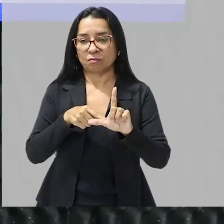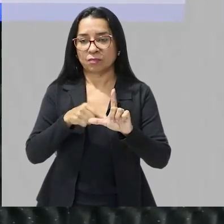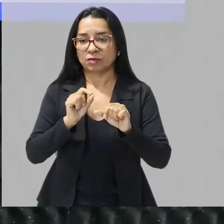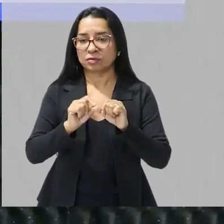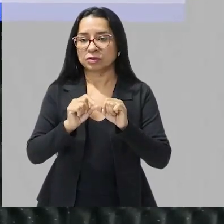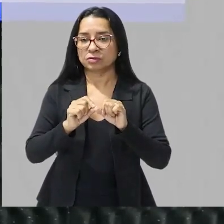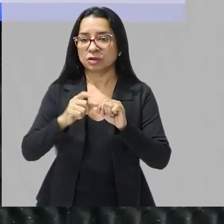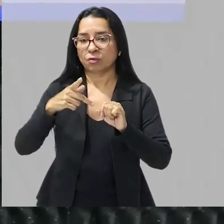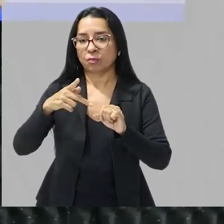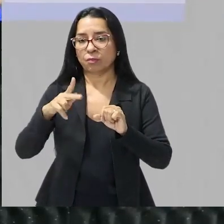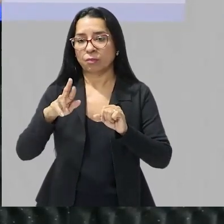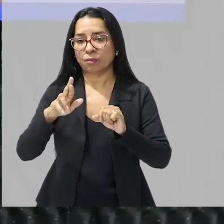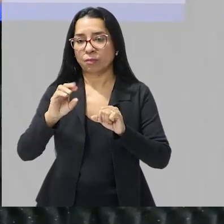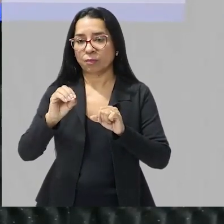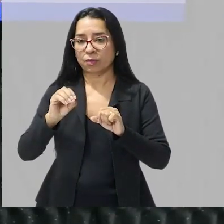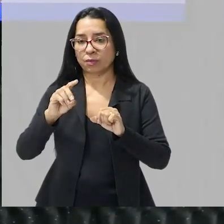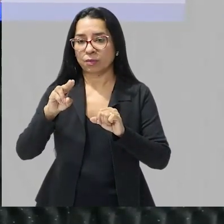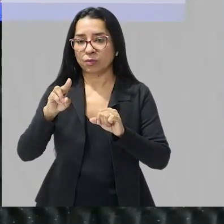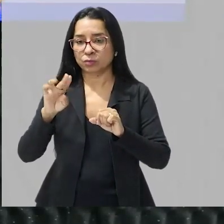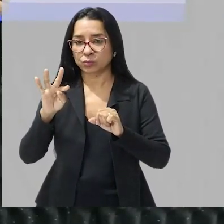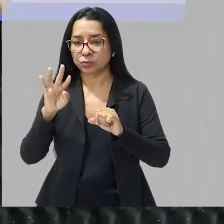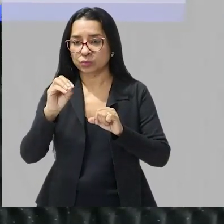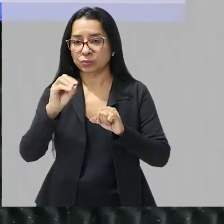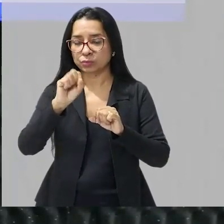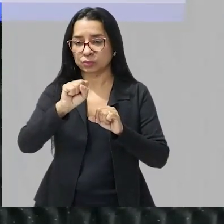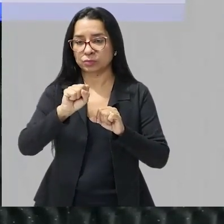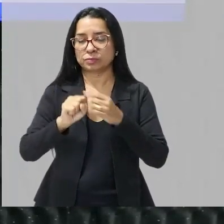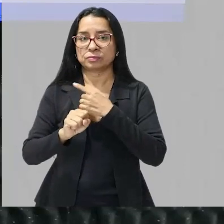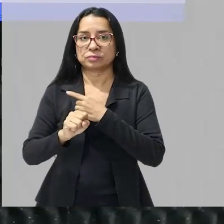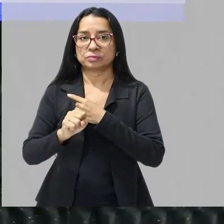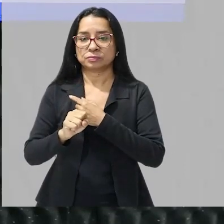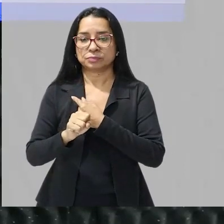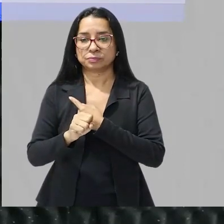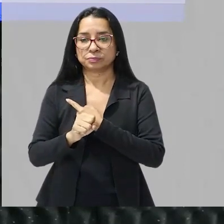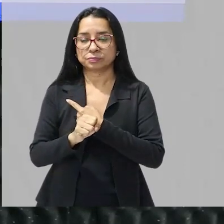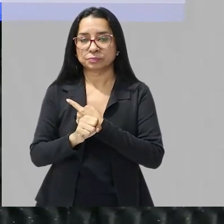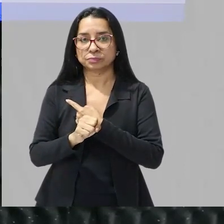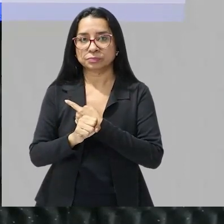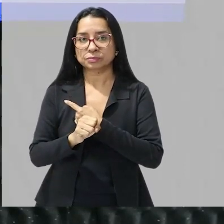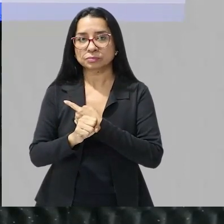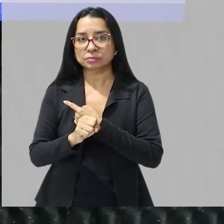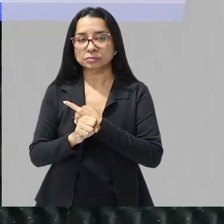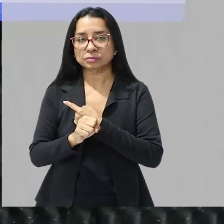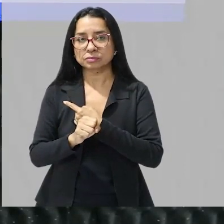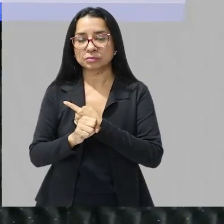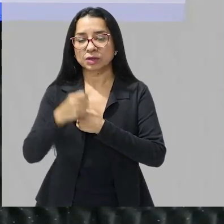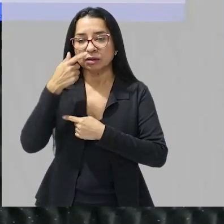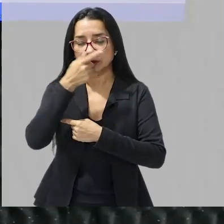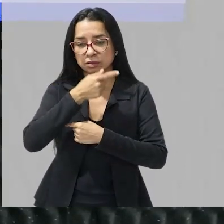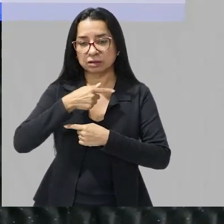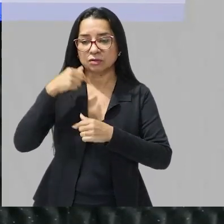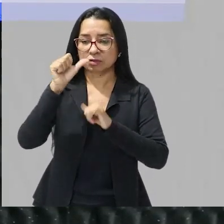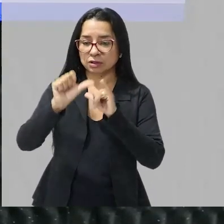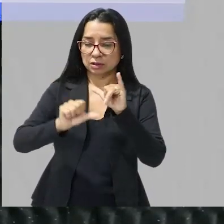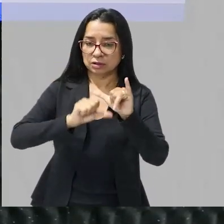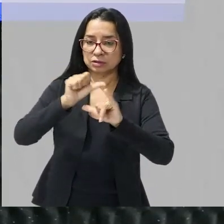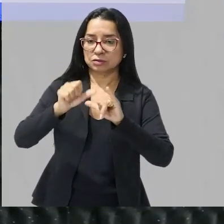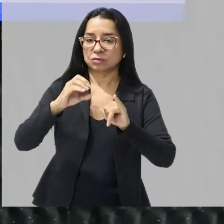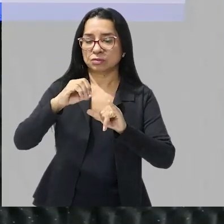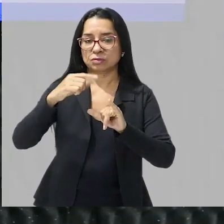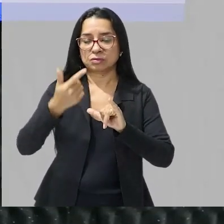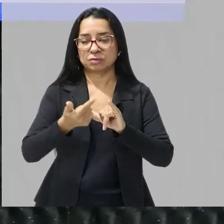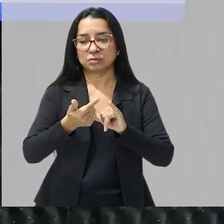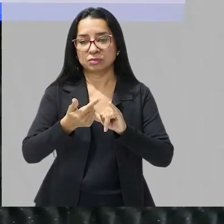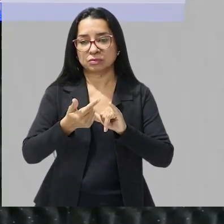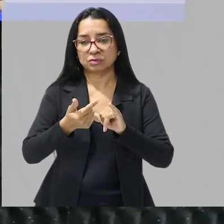o produto está aqui o produto gás carbônico mais água ou seja a glicose reagiu com o oxigênio no final produziu